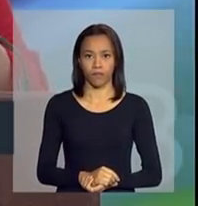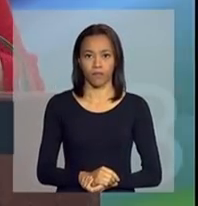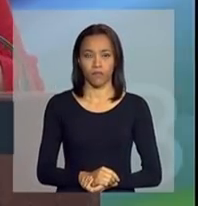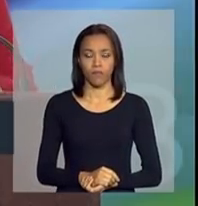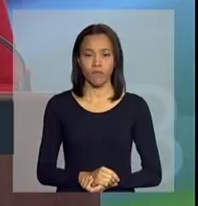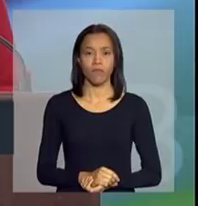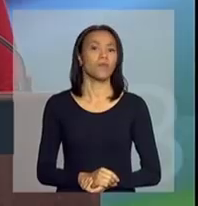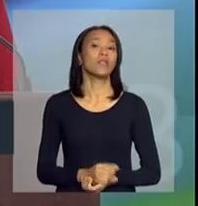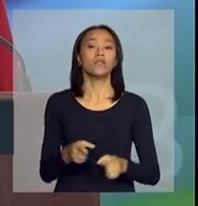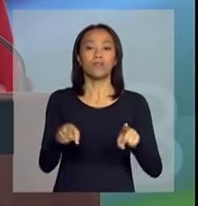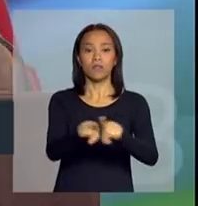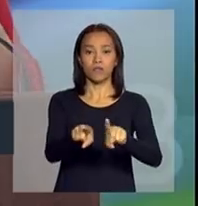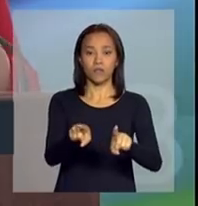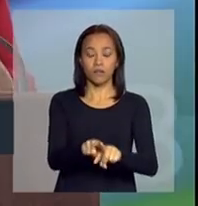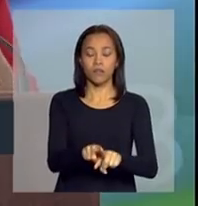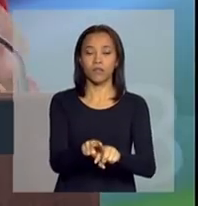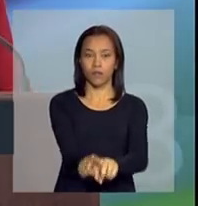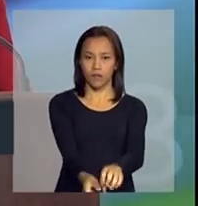que assegure